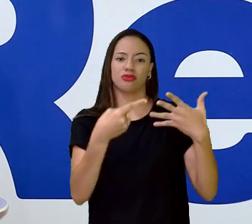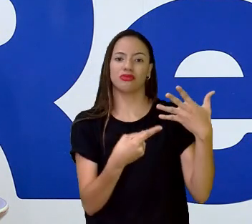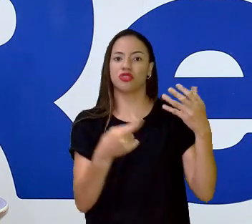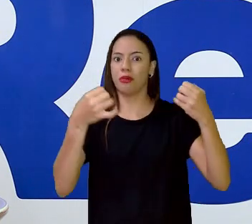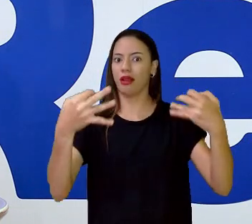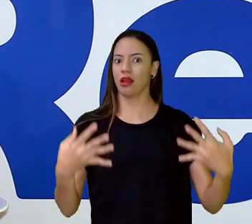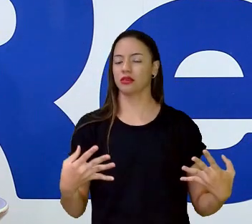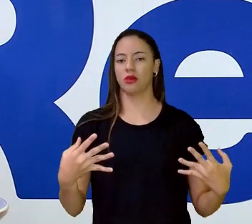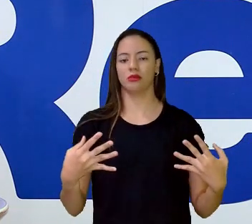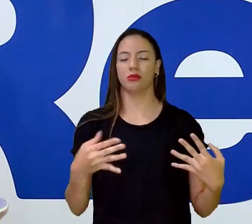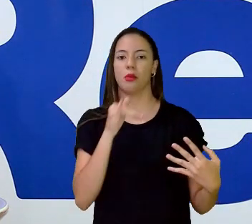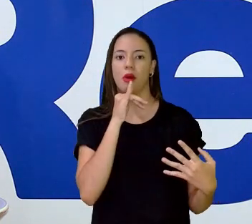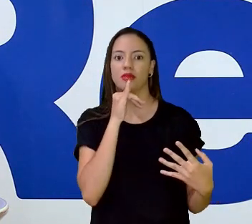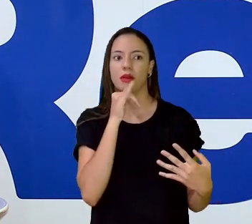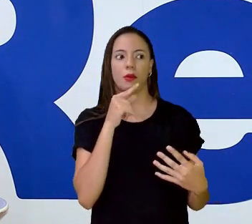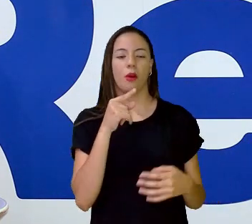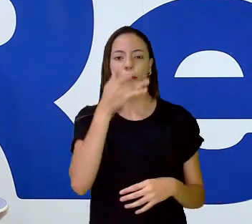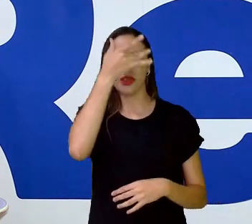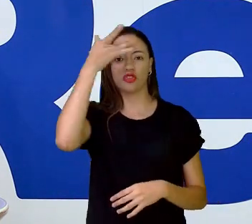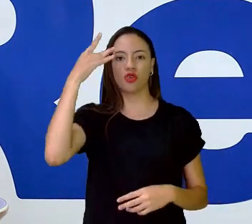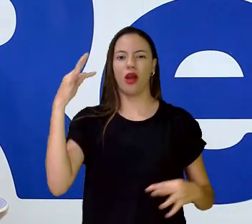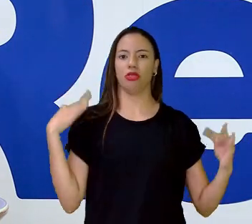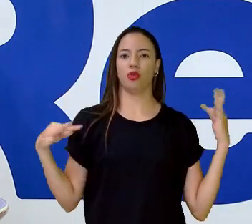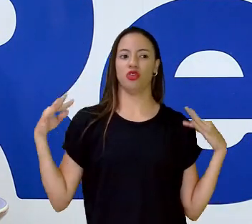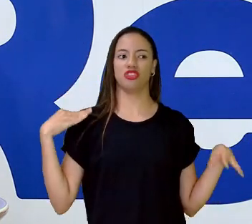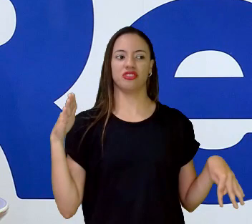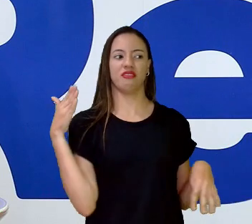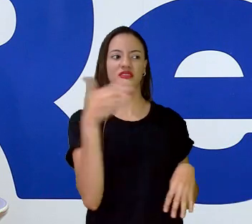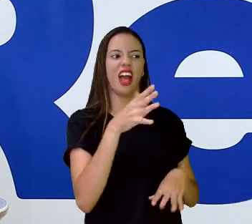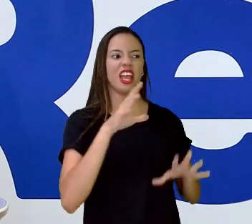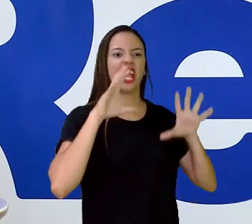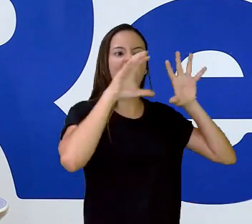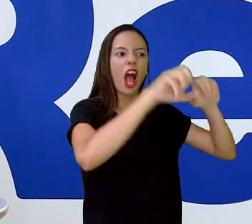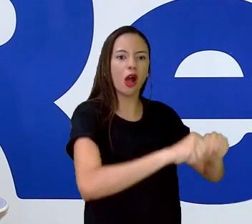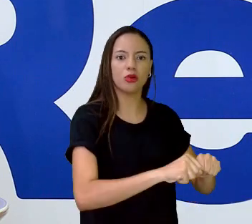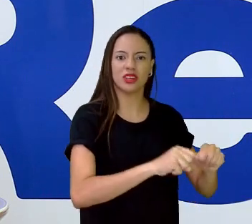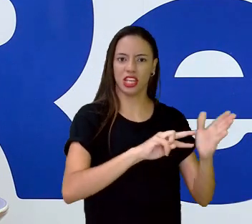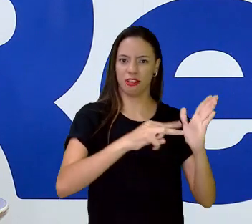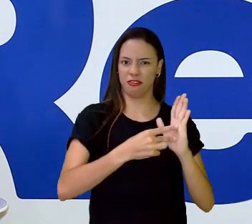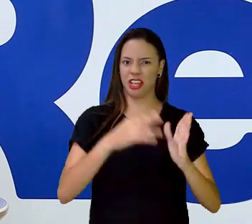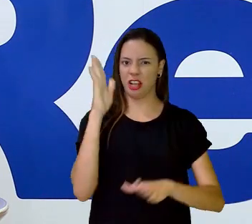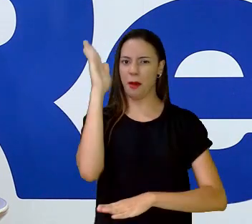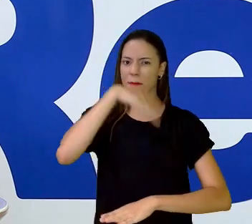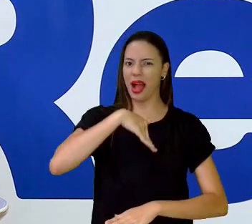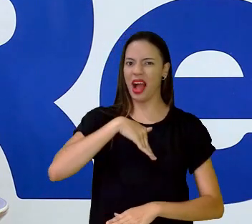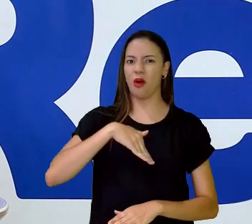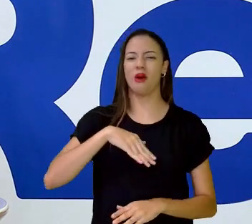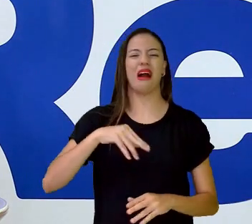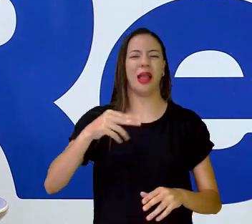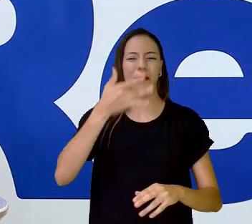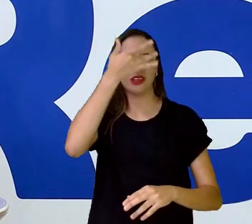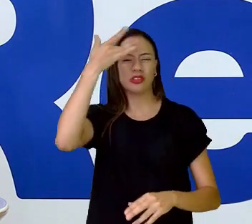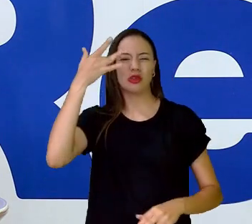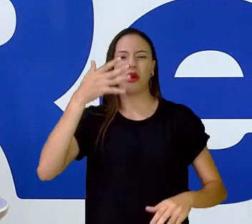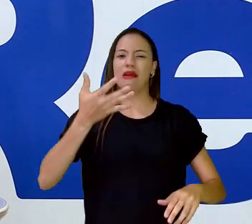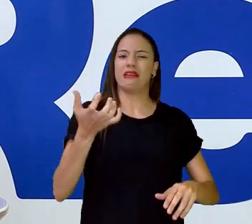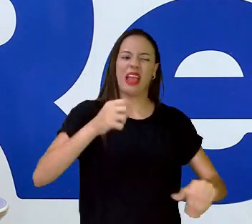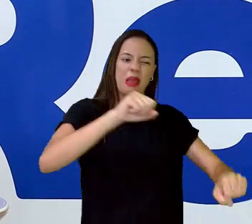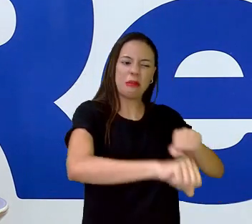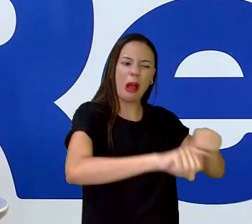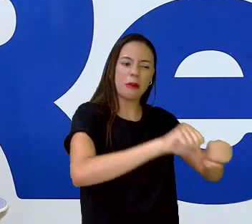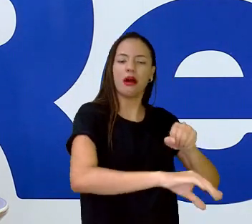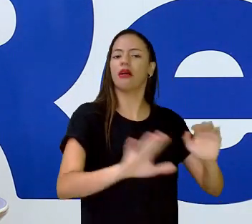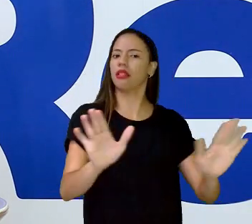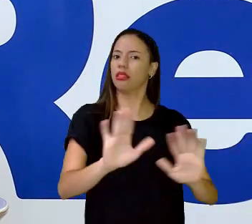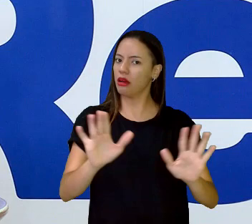ali. Quando pega algum turista, um banhista, não é porque ele é mau e tá. Aí, as pessoas querem matar, né? Não pode, porque já pode correr o risco